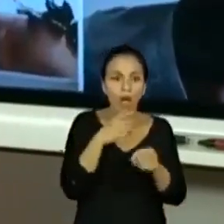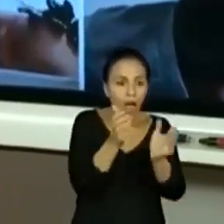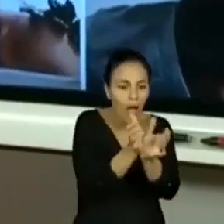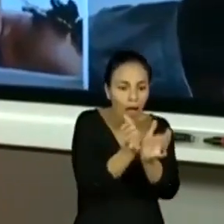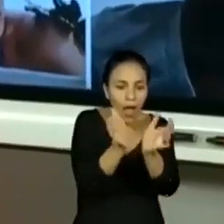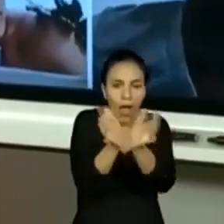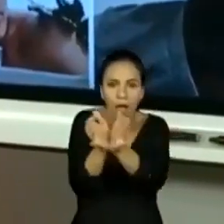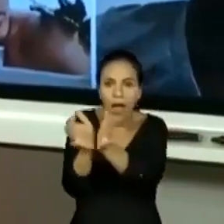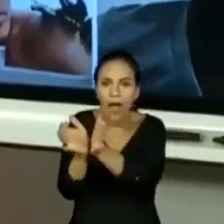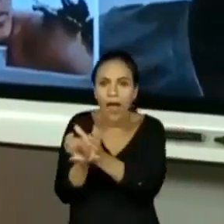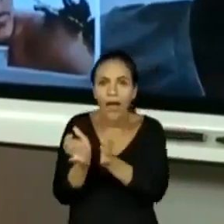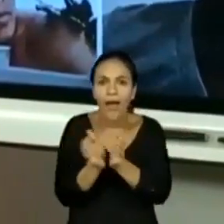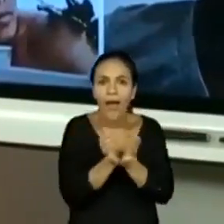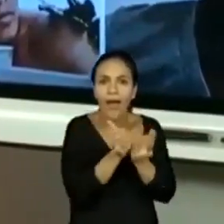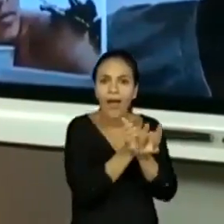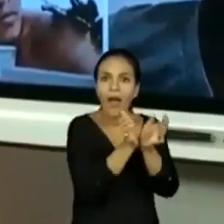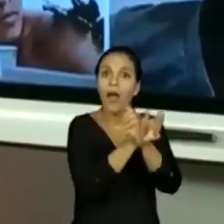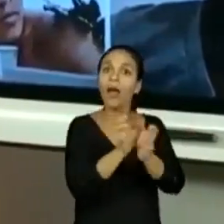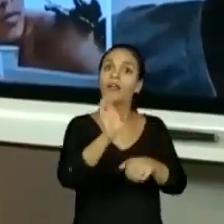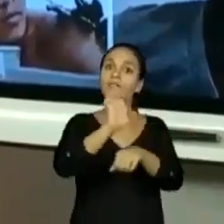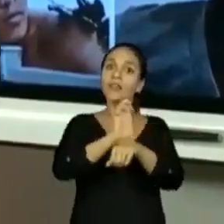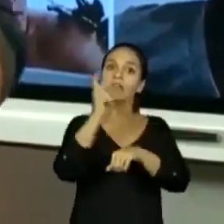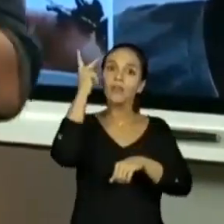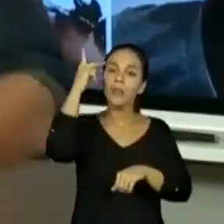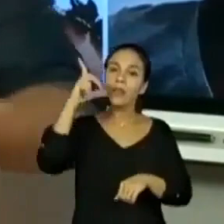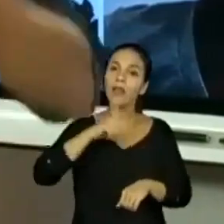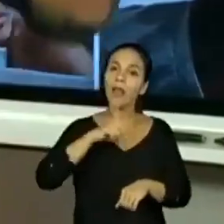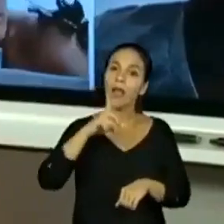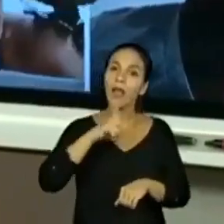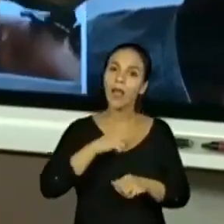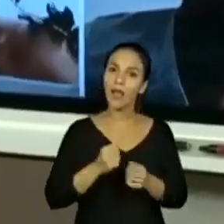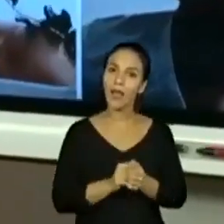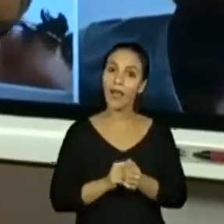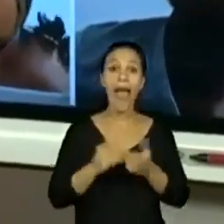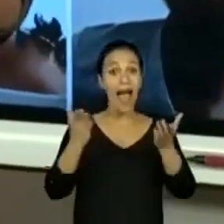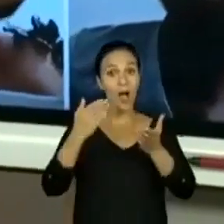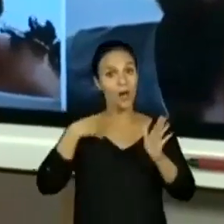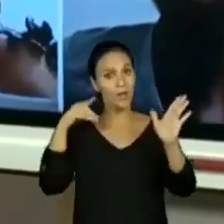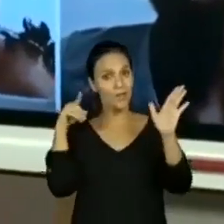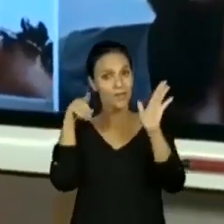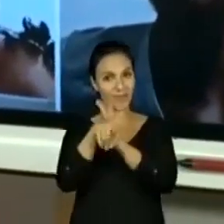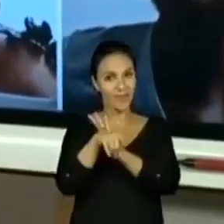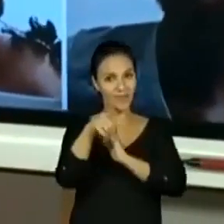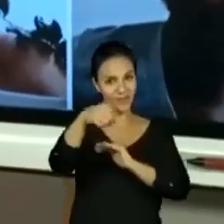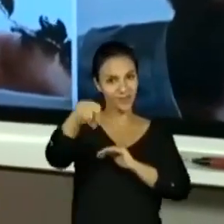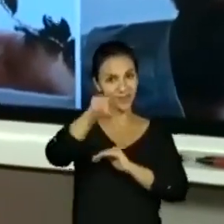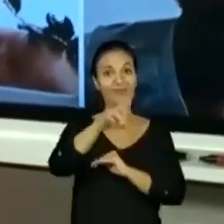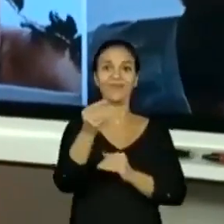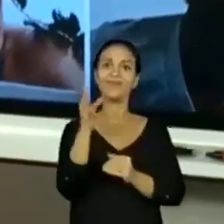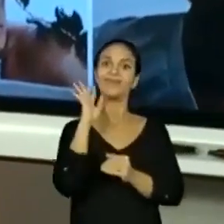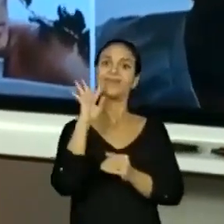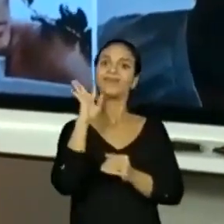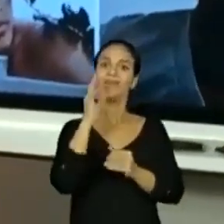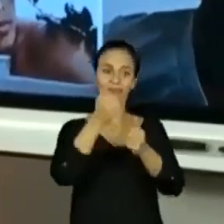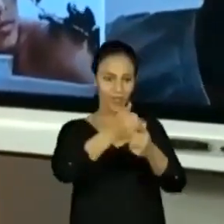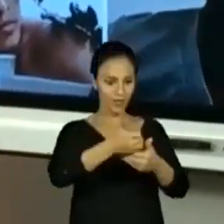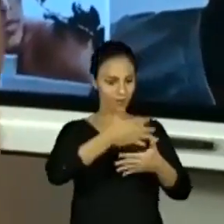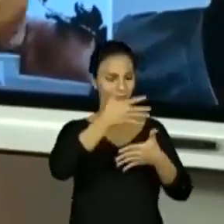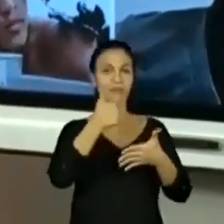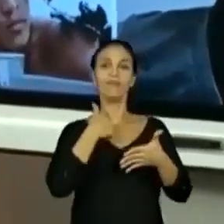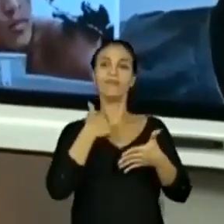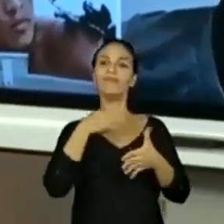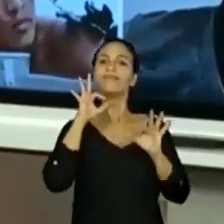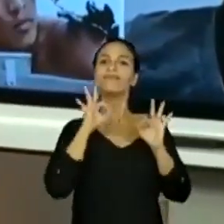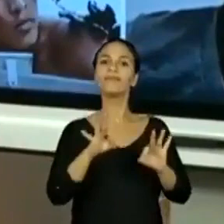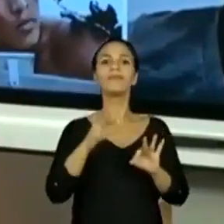indígenas estão no estado de São Paulo. E aí, quando eu jogo essa pergunta agora para vocês, olha que maravilha que vem. Eu